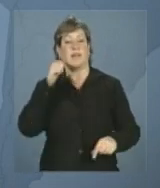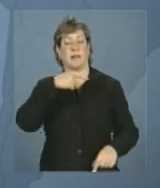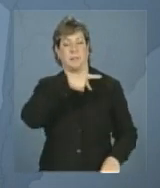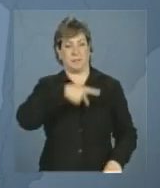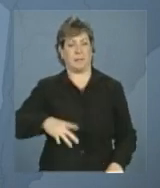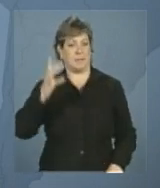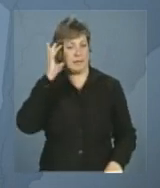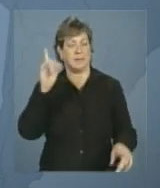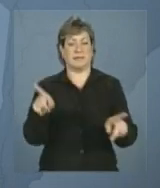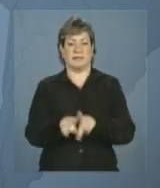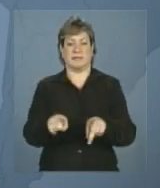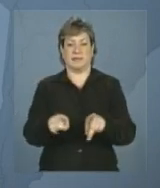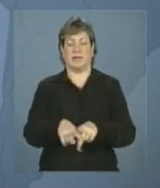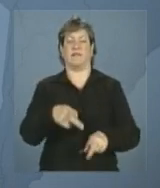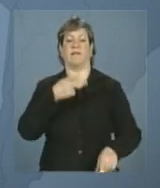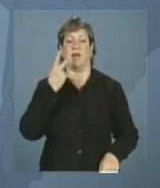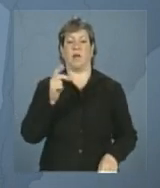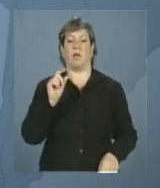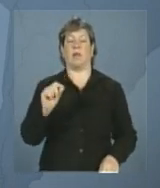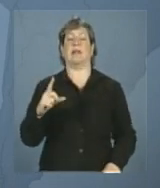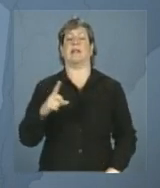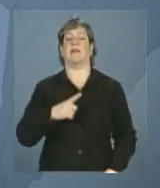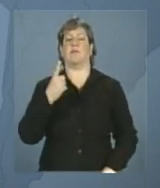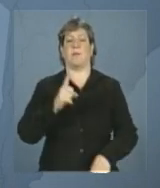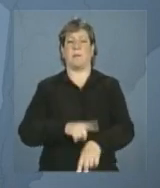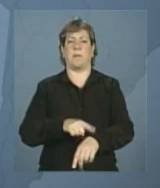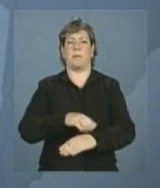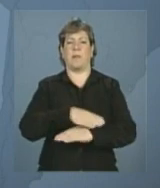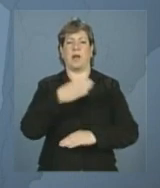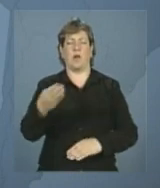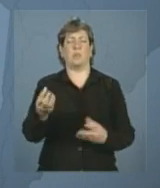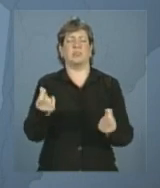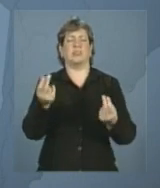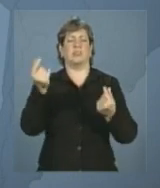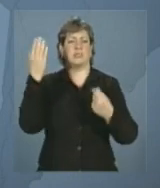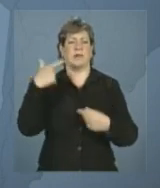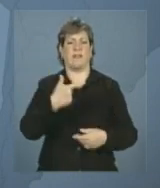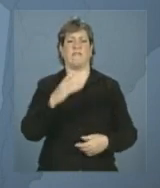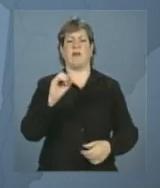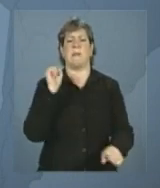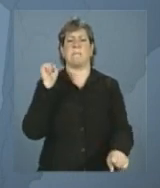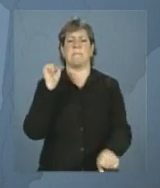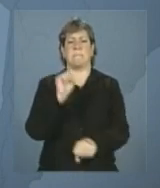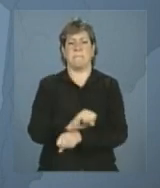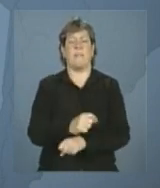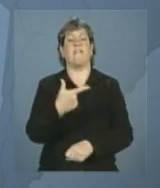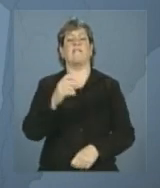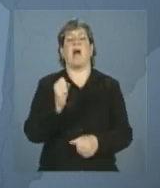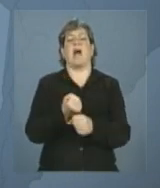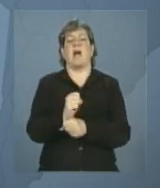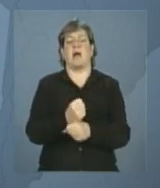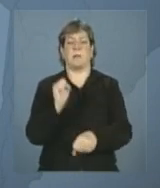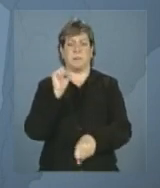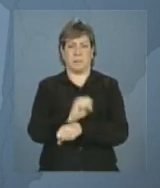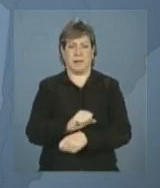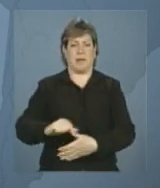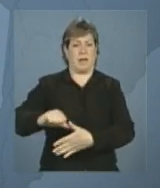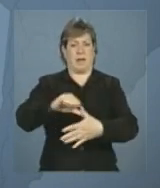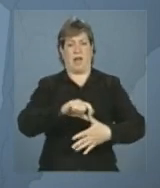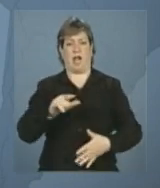Rousseff disse também que houve um grande período de estagnação, cerca de 20 anos na América Latina, quando houve